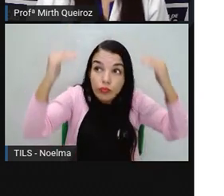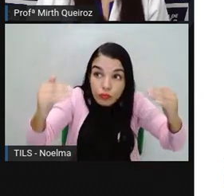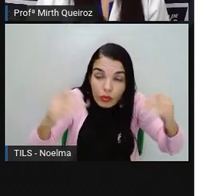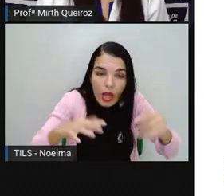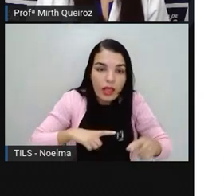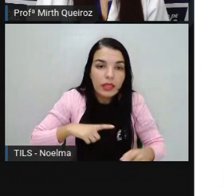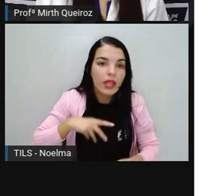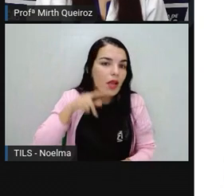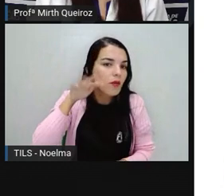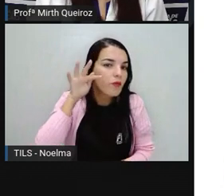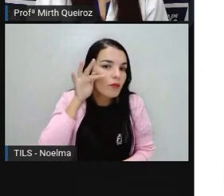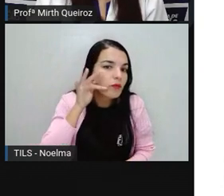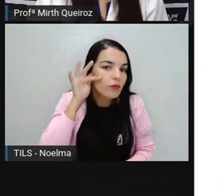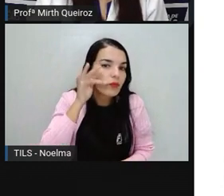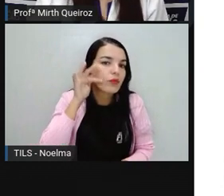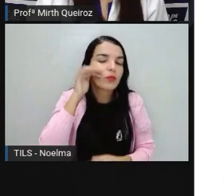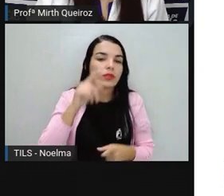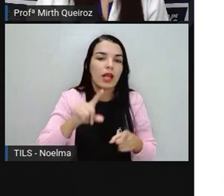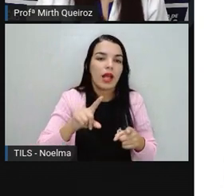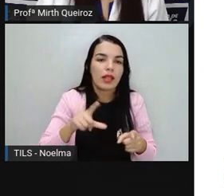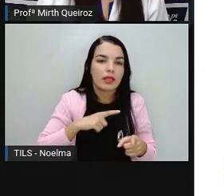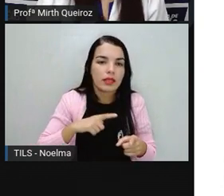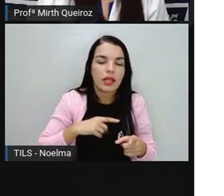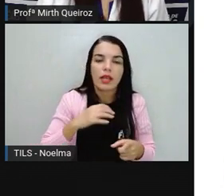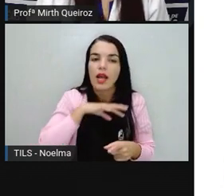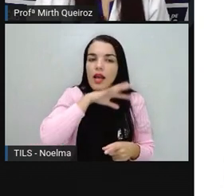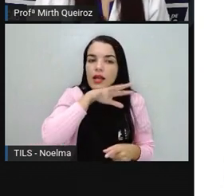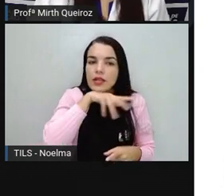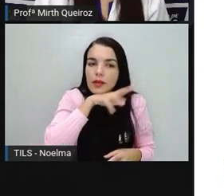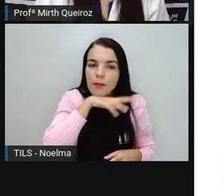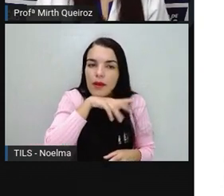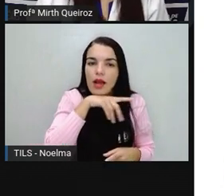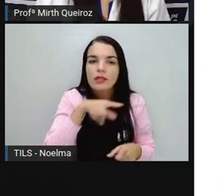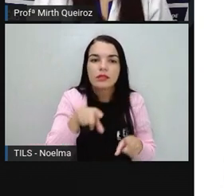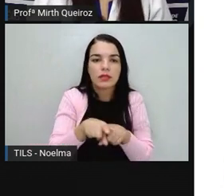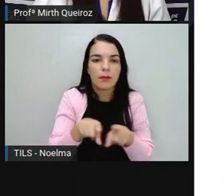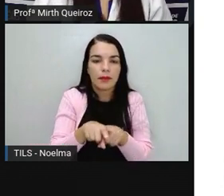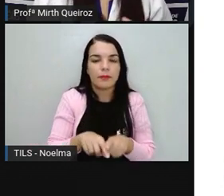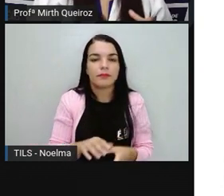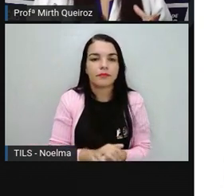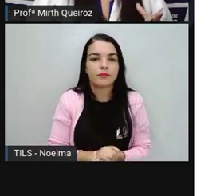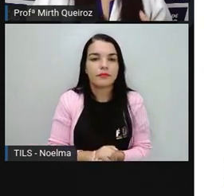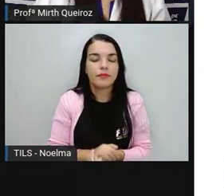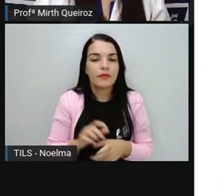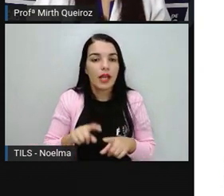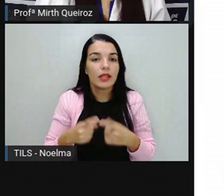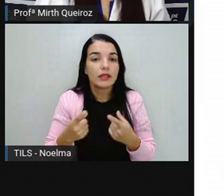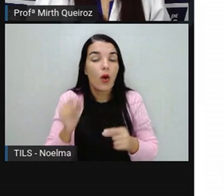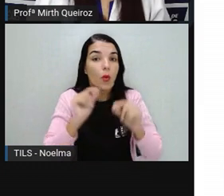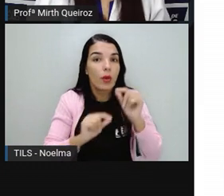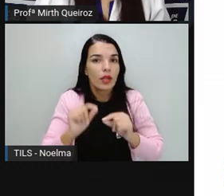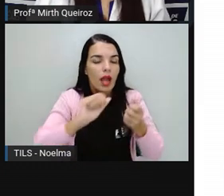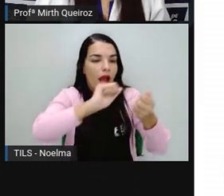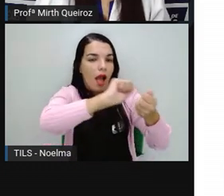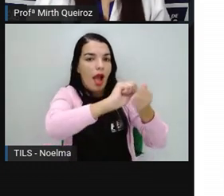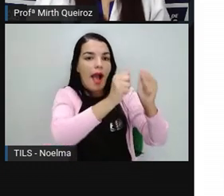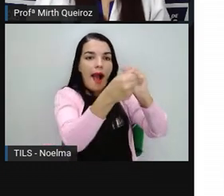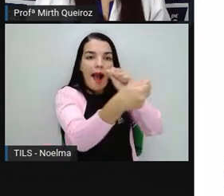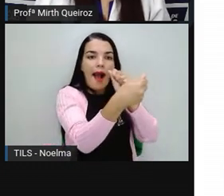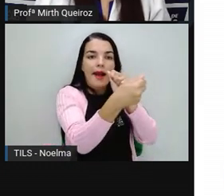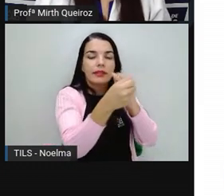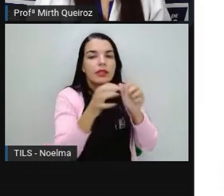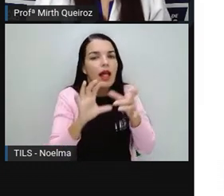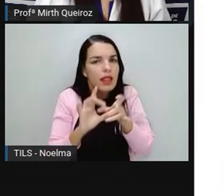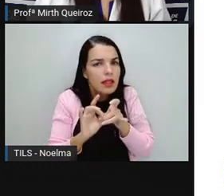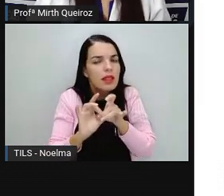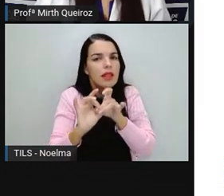presentes. Nós temos animais aí presentes aí nessa tela também. Então, a obra de arte, ela permite